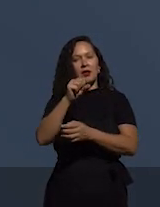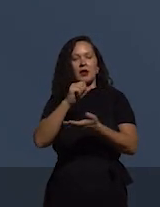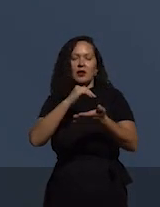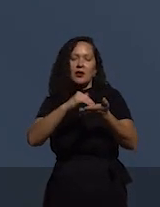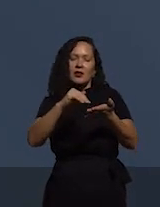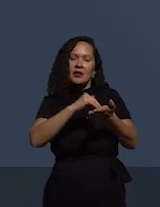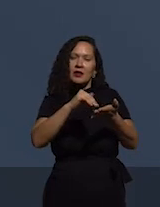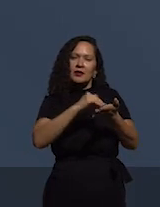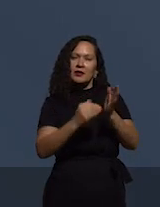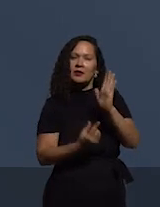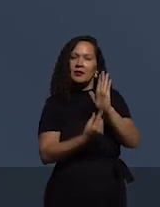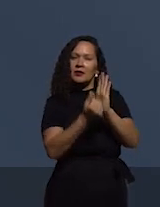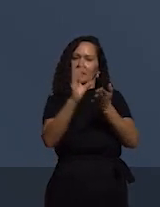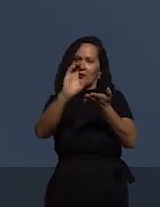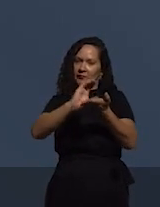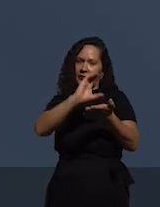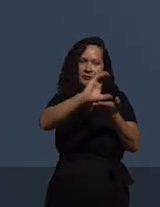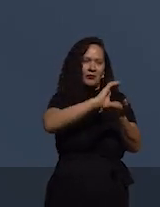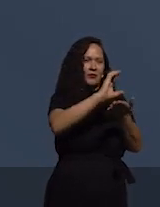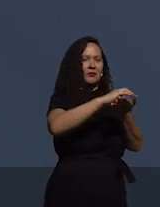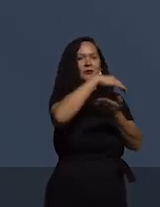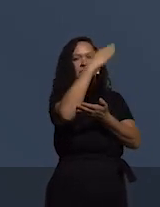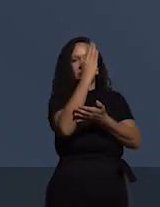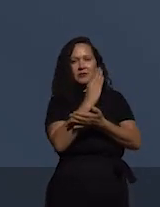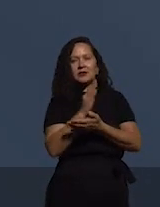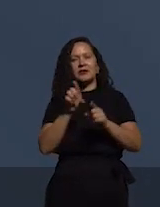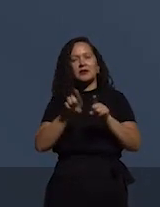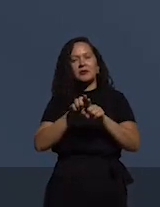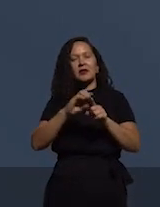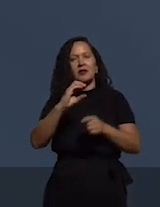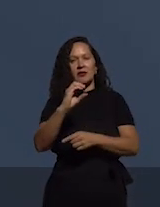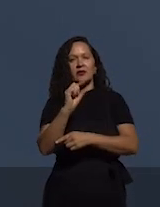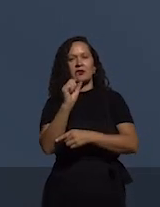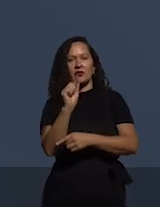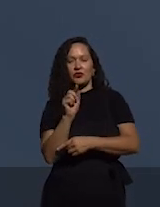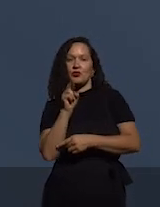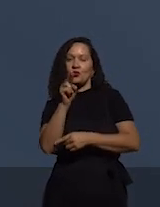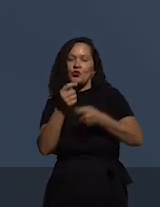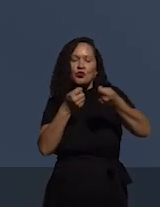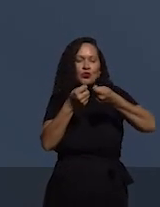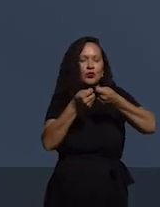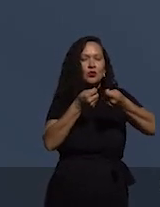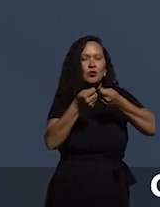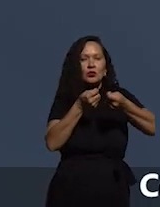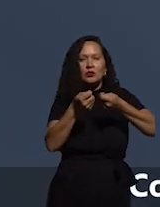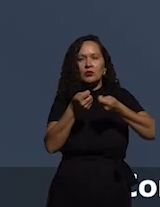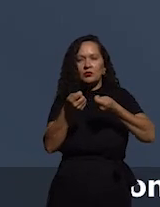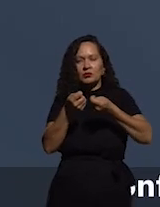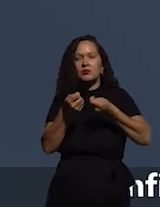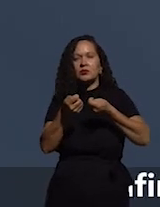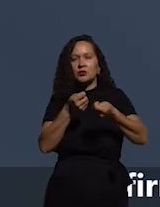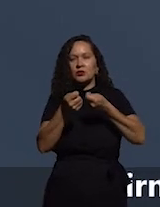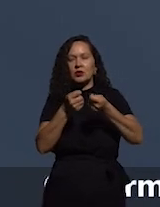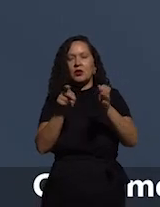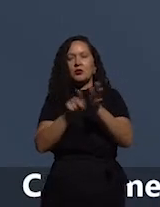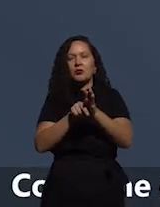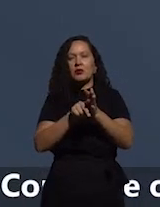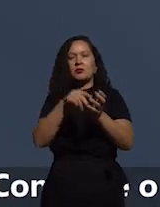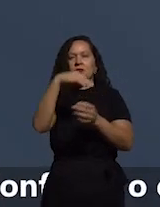Tesouro Nacional, e na CGU, a Controladoria Geral da União.